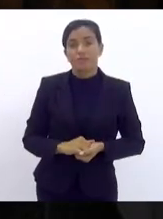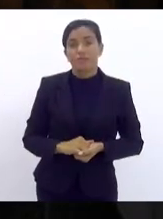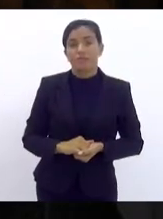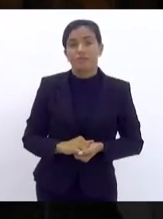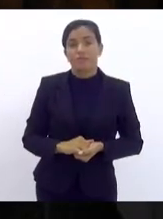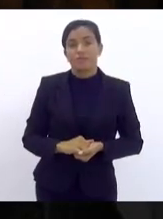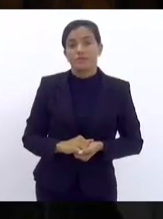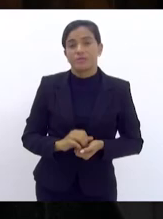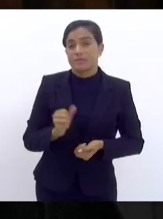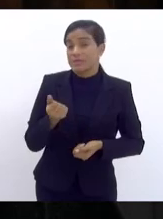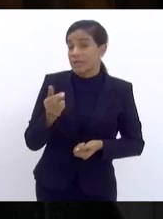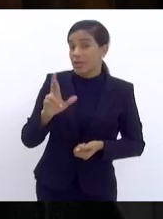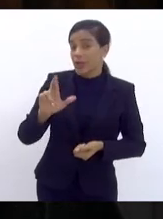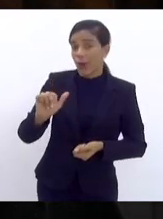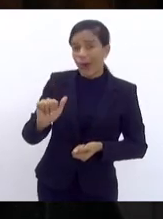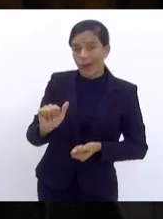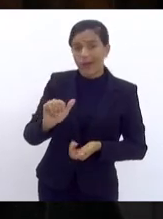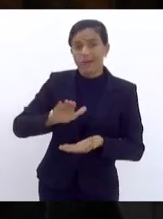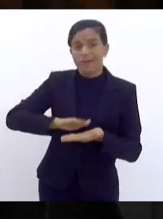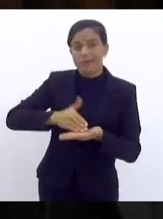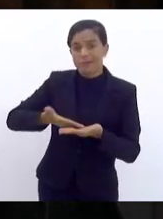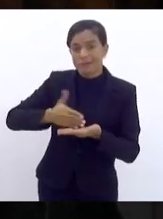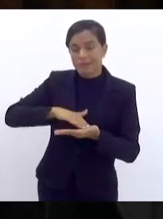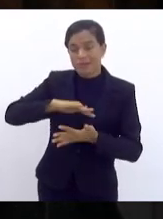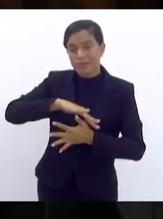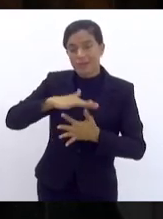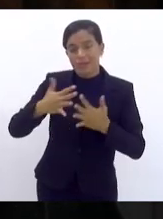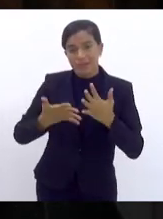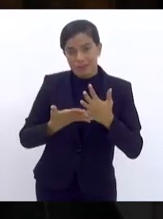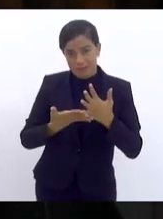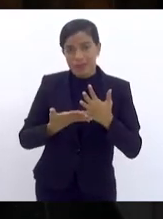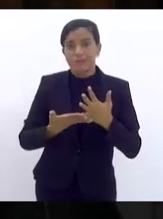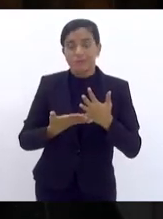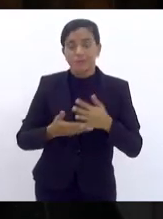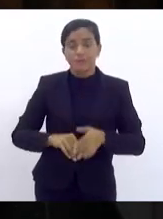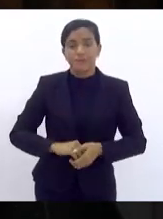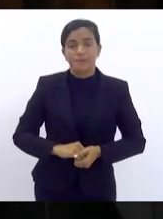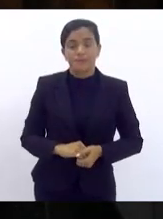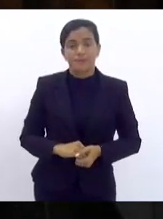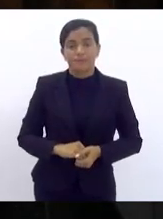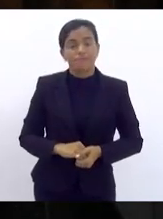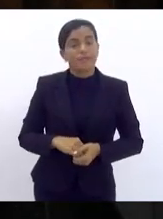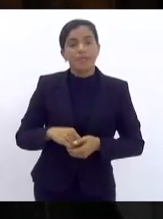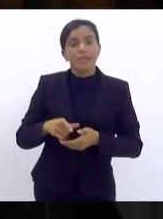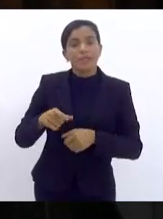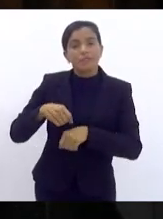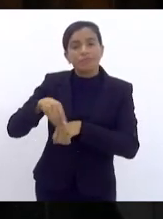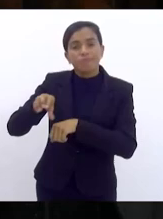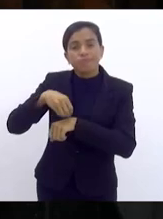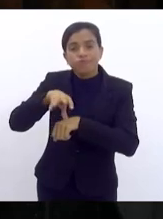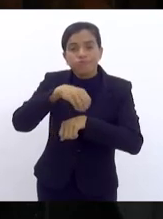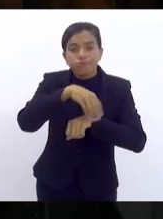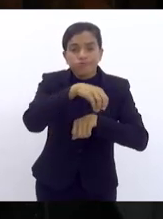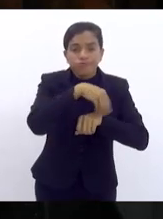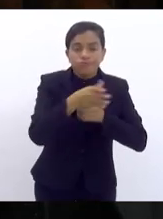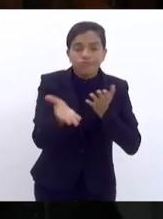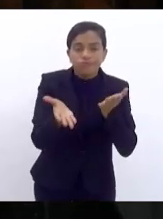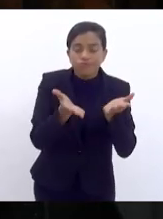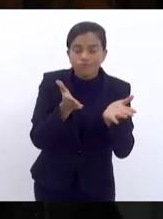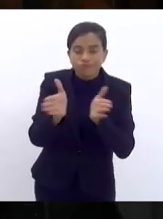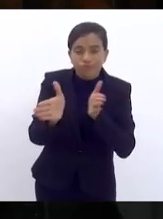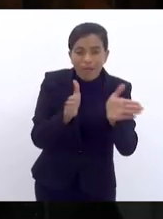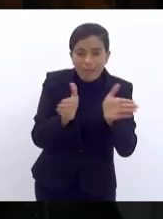senhora intérprete da Língua de Libras, que leva a nossa voz aos